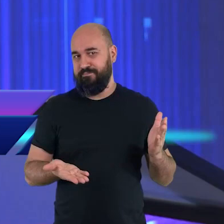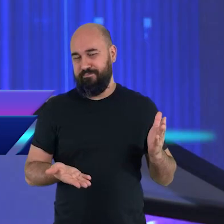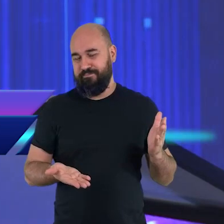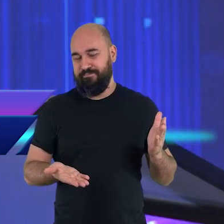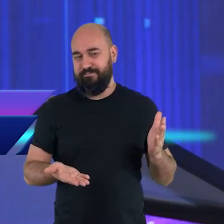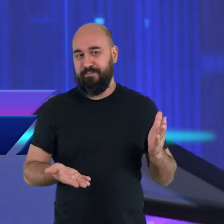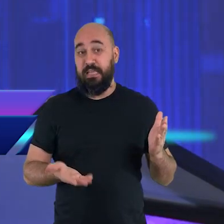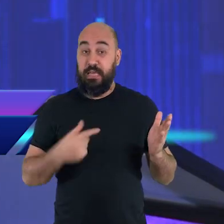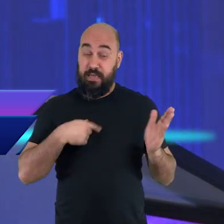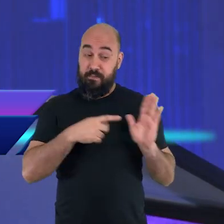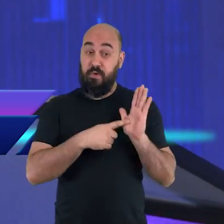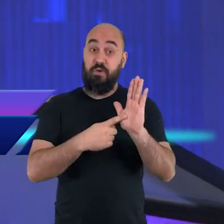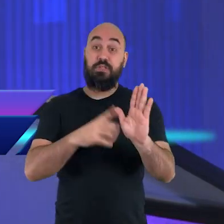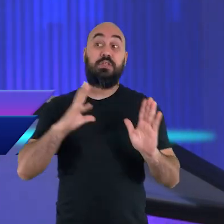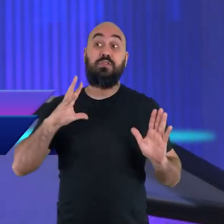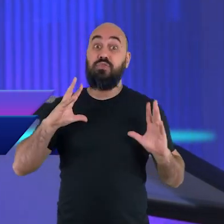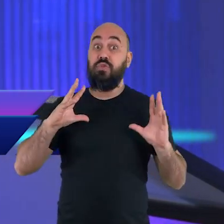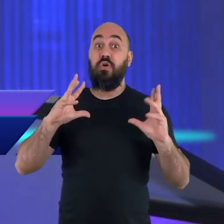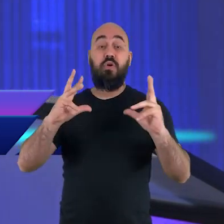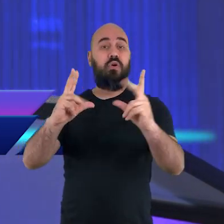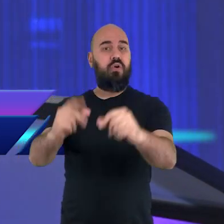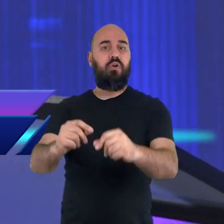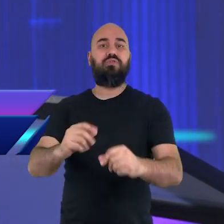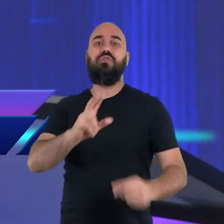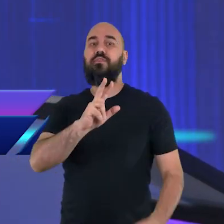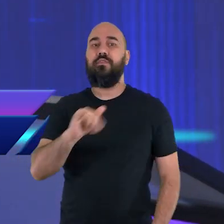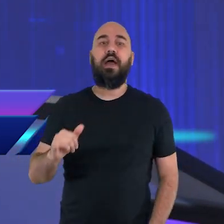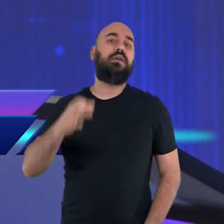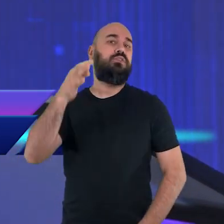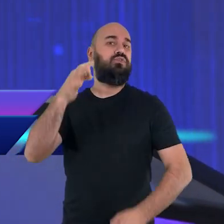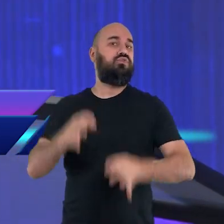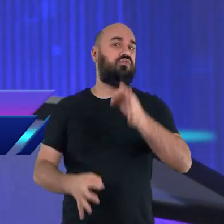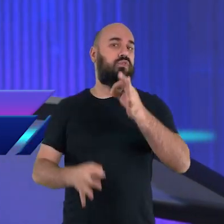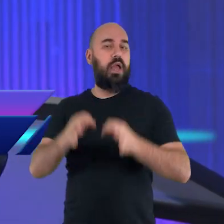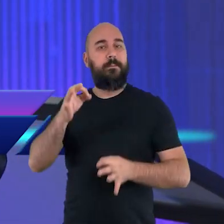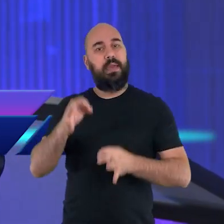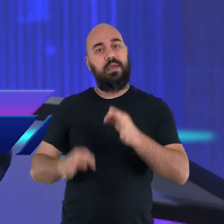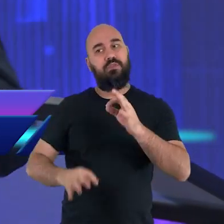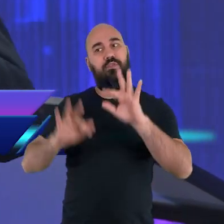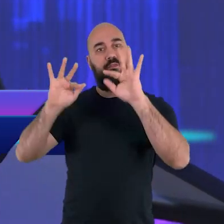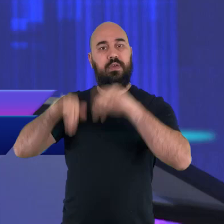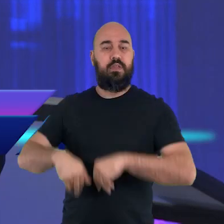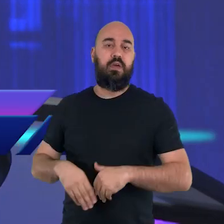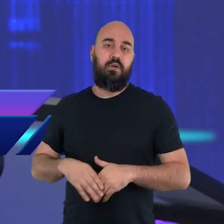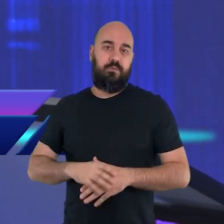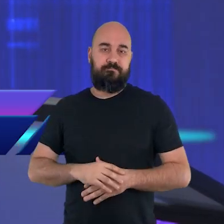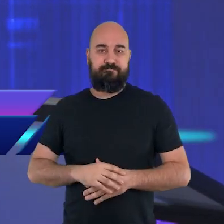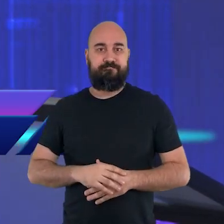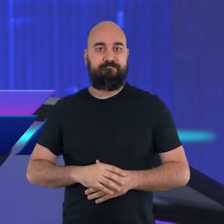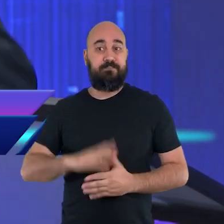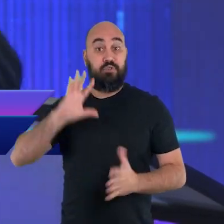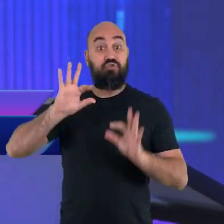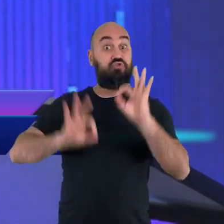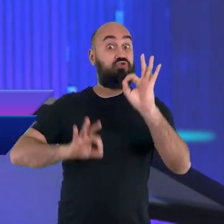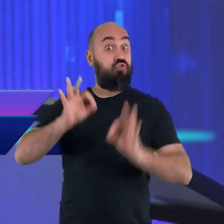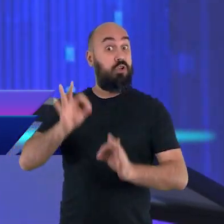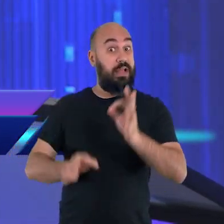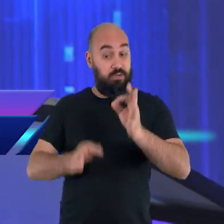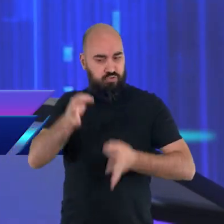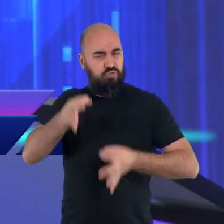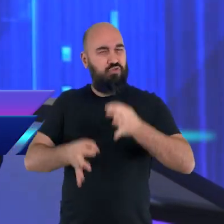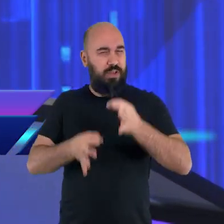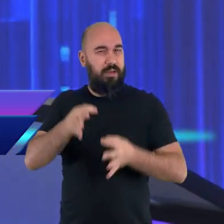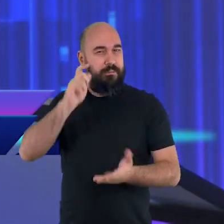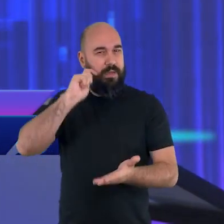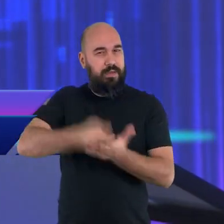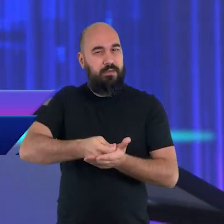dia do julgamento divino. Chegará o momento que nós, os anjos caídos, o diabo